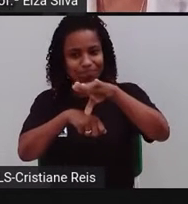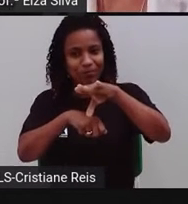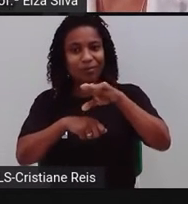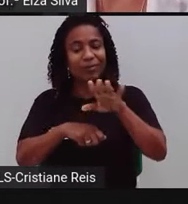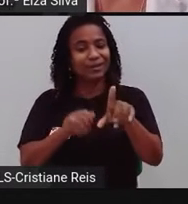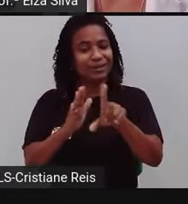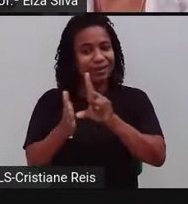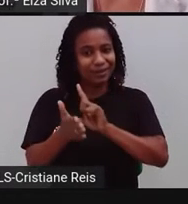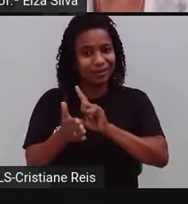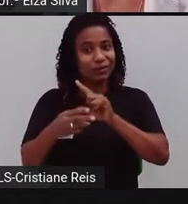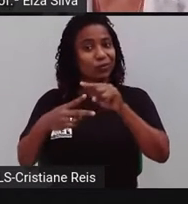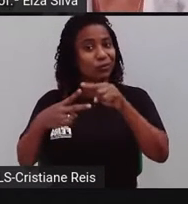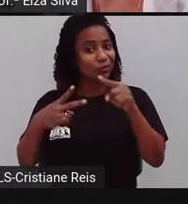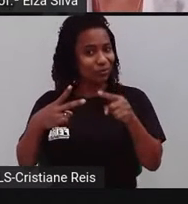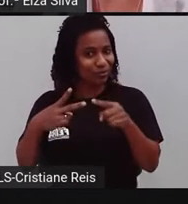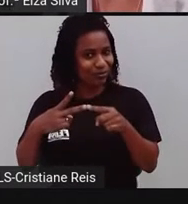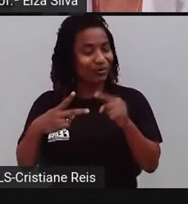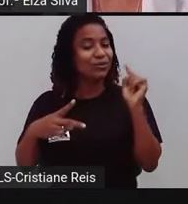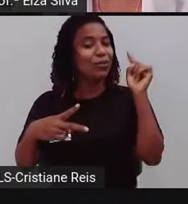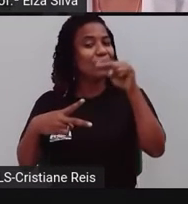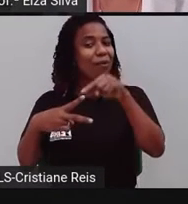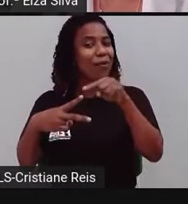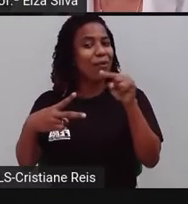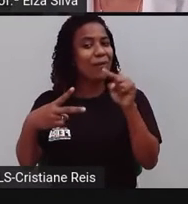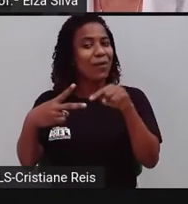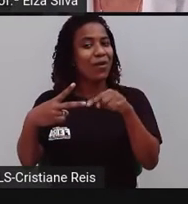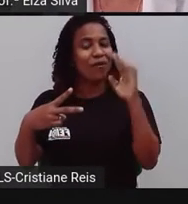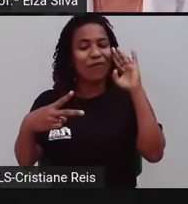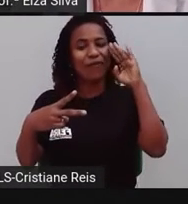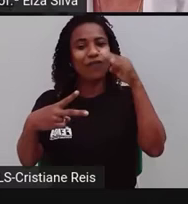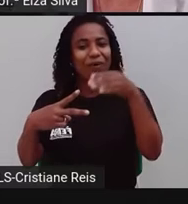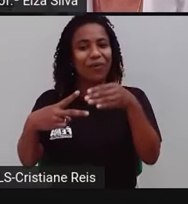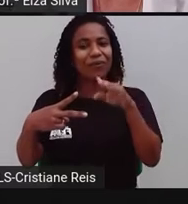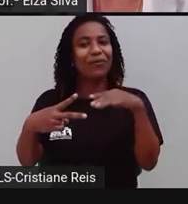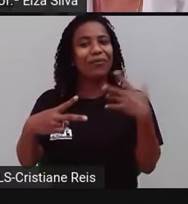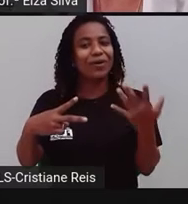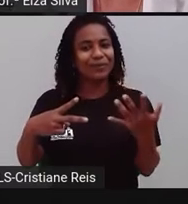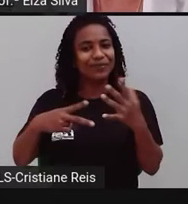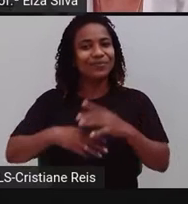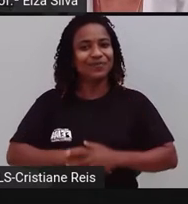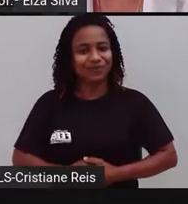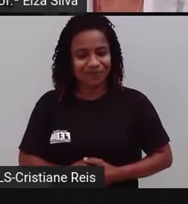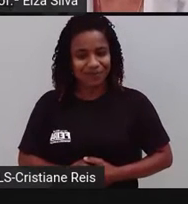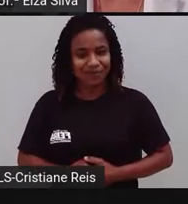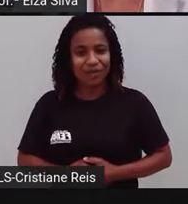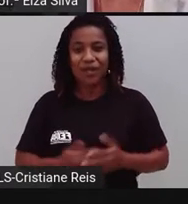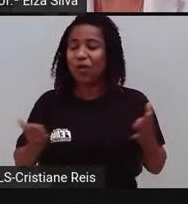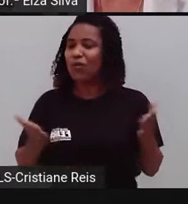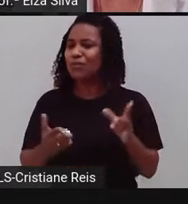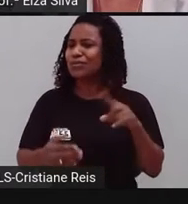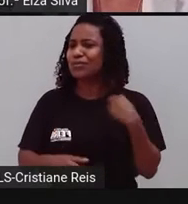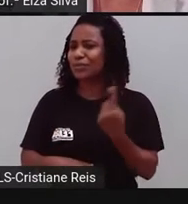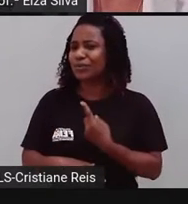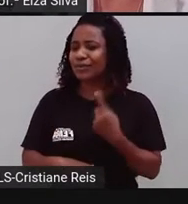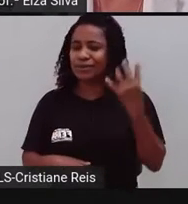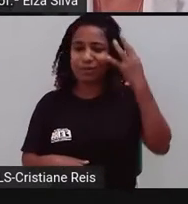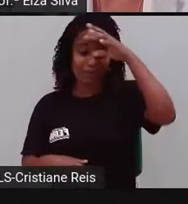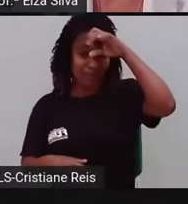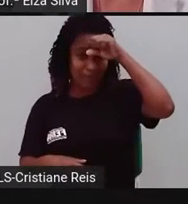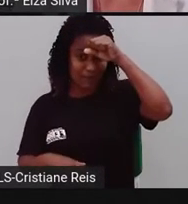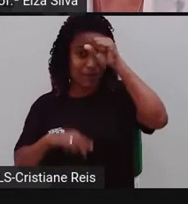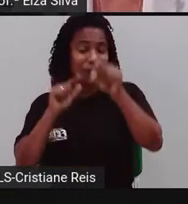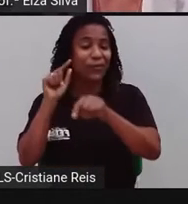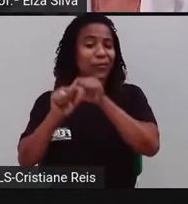defina os nossos objetivos de aula. What are you going to learn today? O que é nós vamos aprender hoje? Nós vamos construir repertório